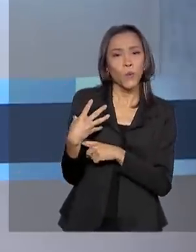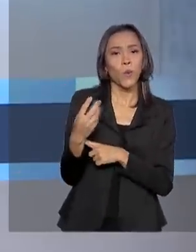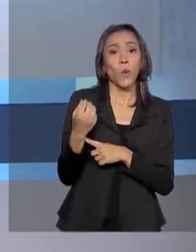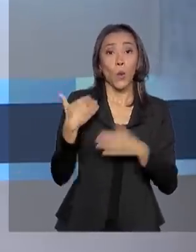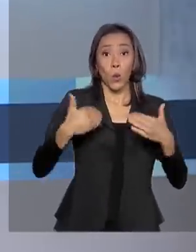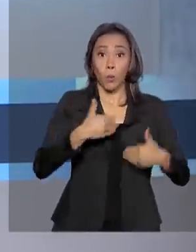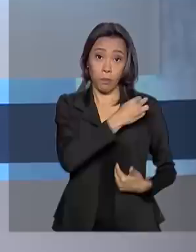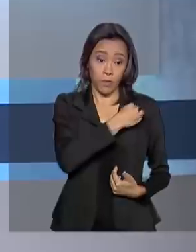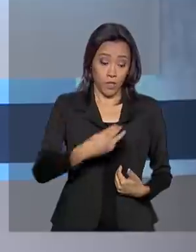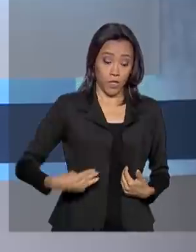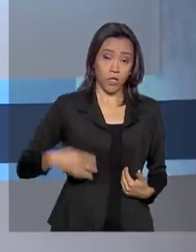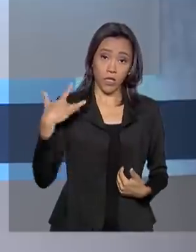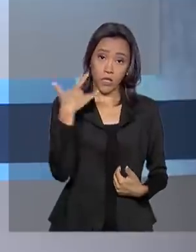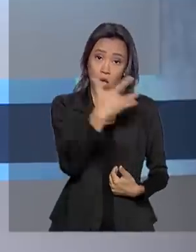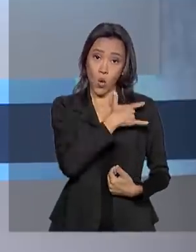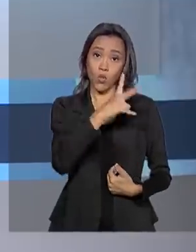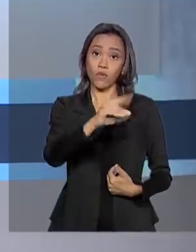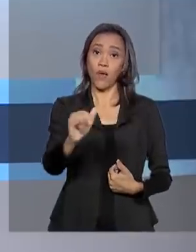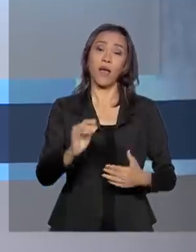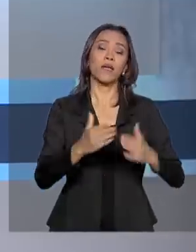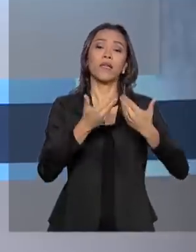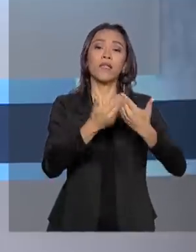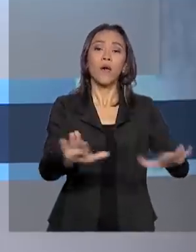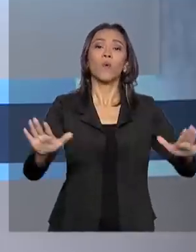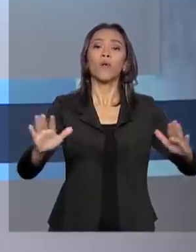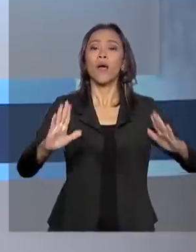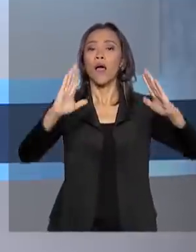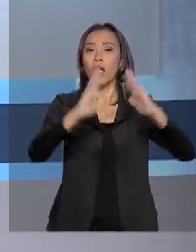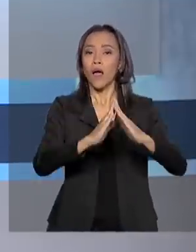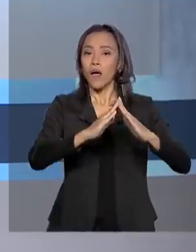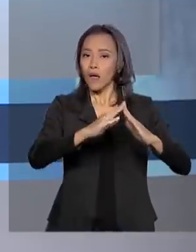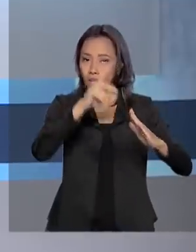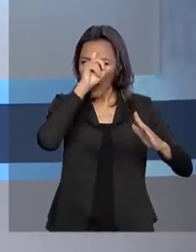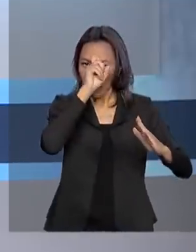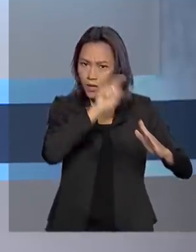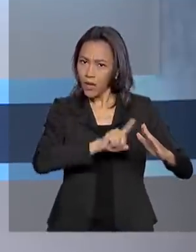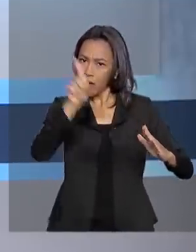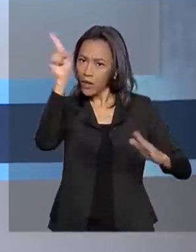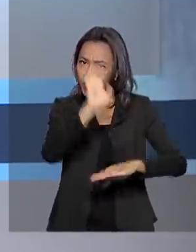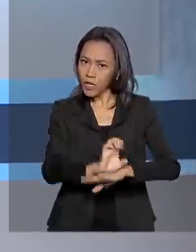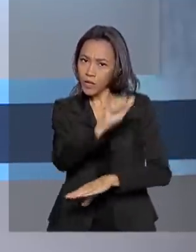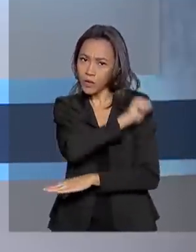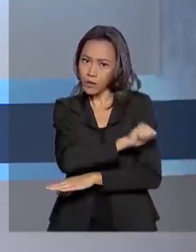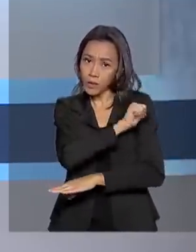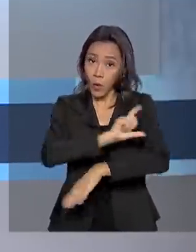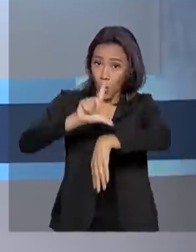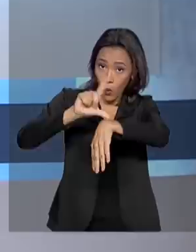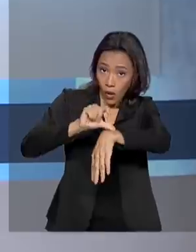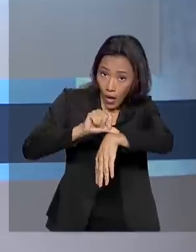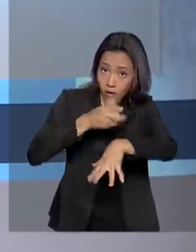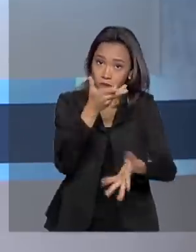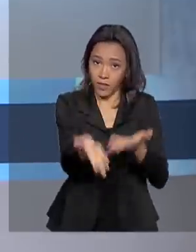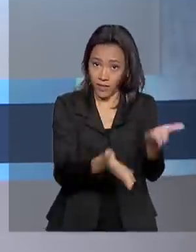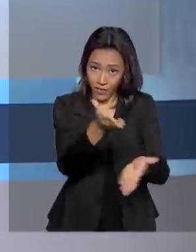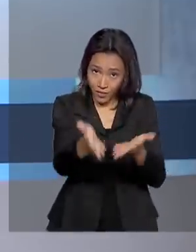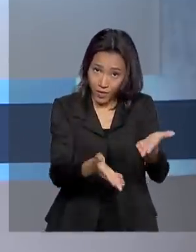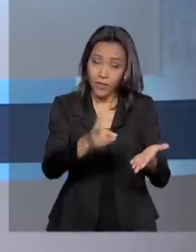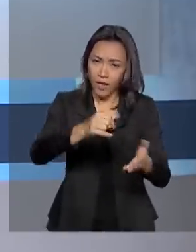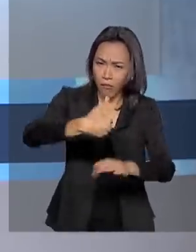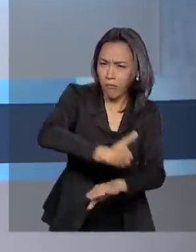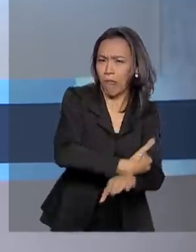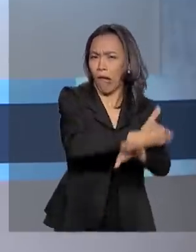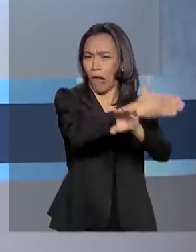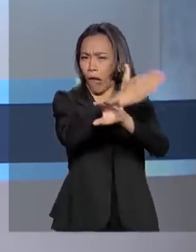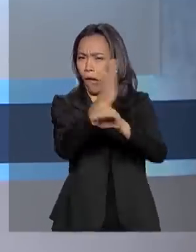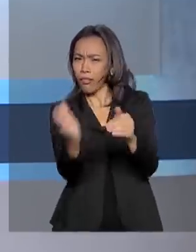vai inaugurar a unidade do Saúde na Hora no município do Rio de Janeiro. Com isso, o horário de atendimento à população será estendido